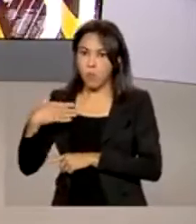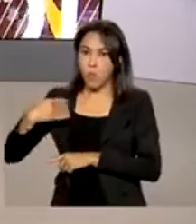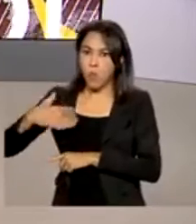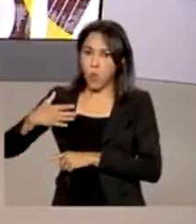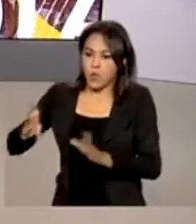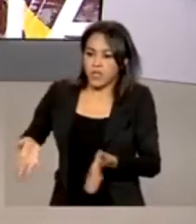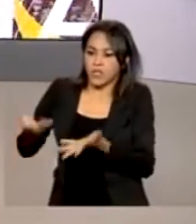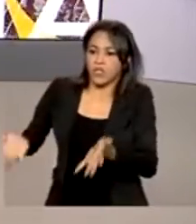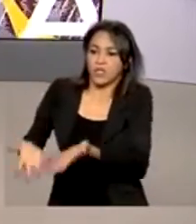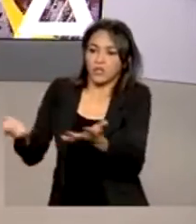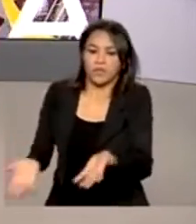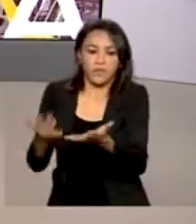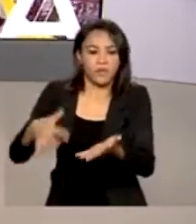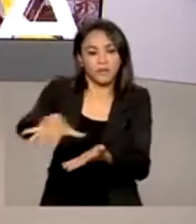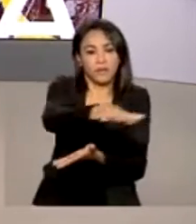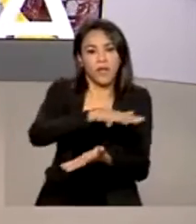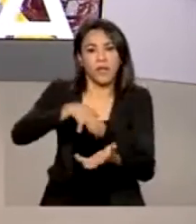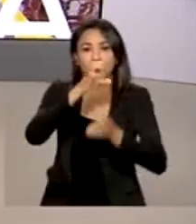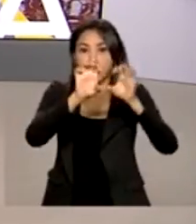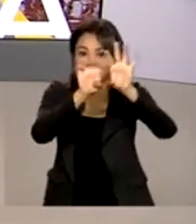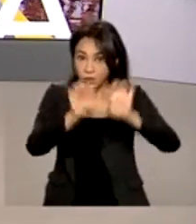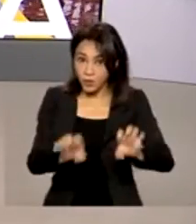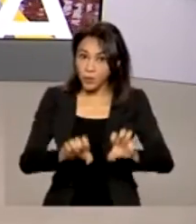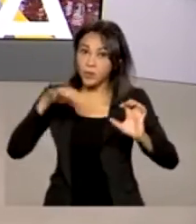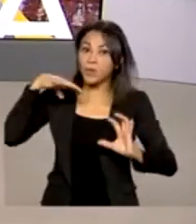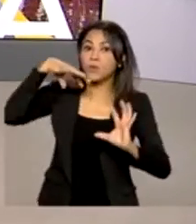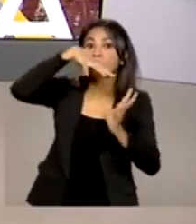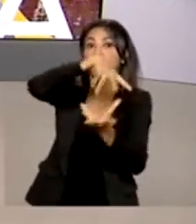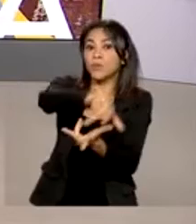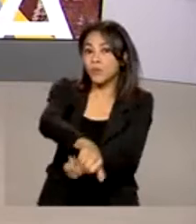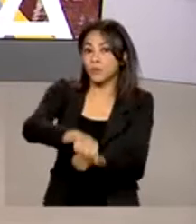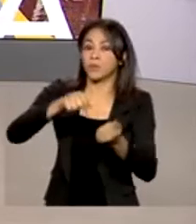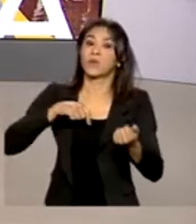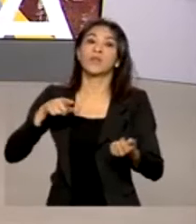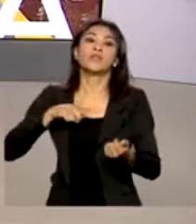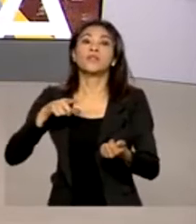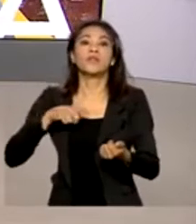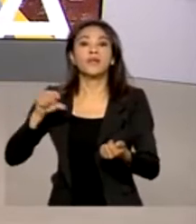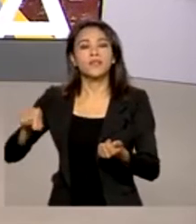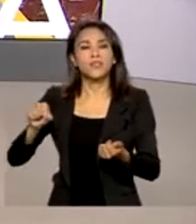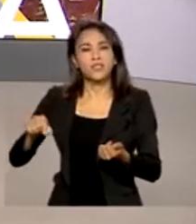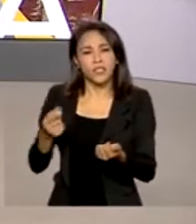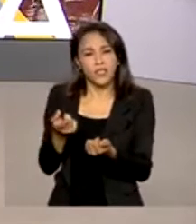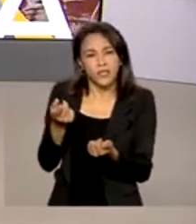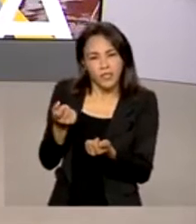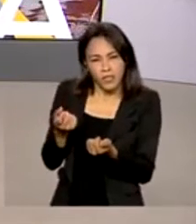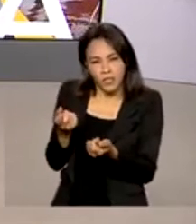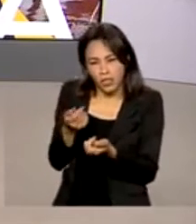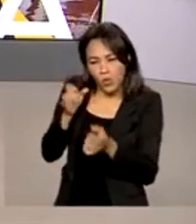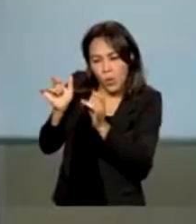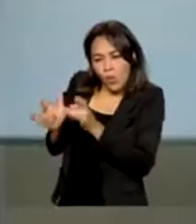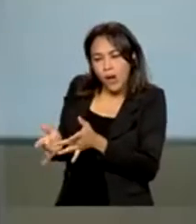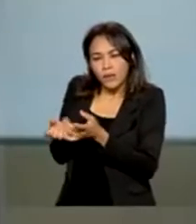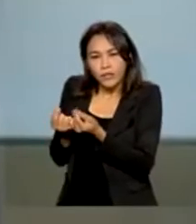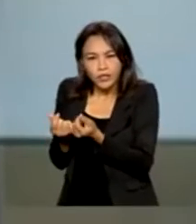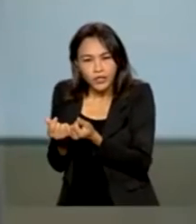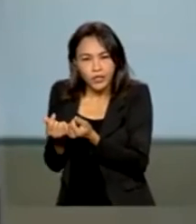de projetos de infraestrutura do mundo, deixando de alocar recursos em empresas de posições especulativas.